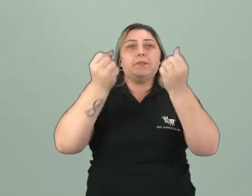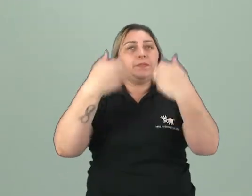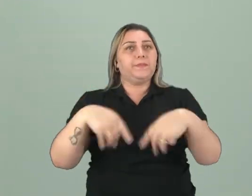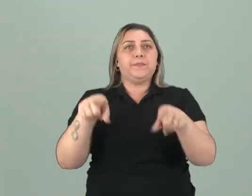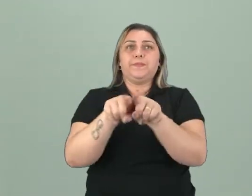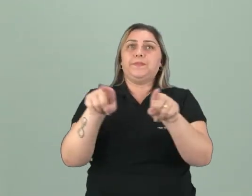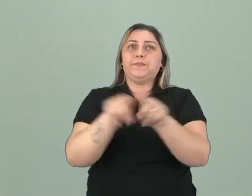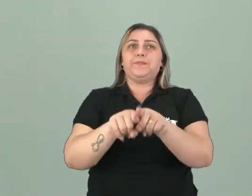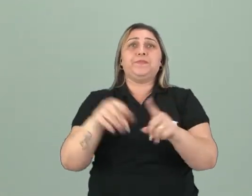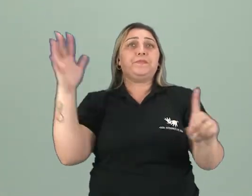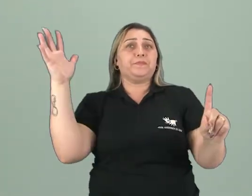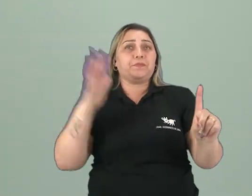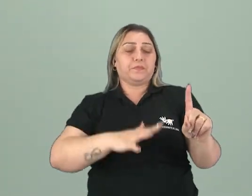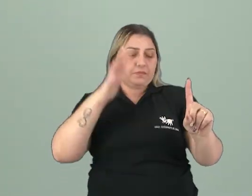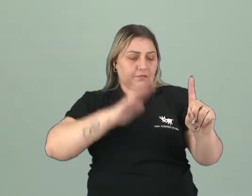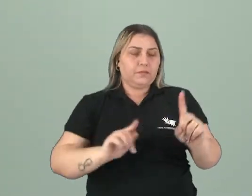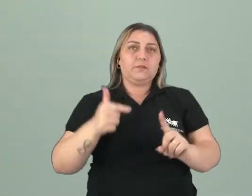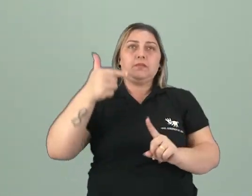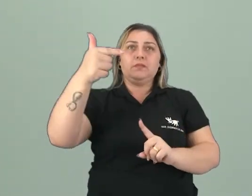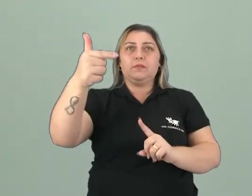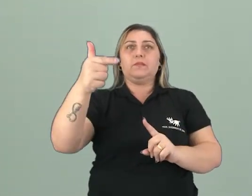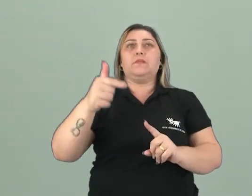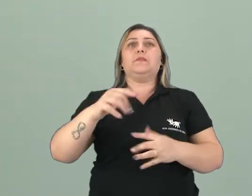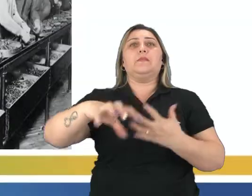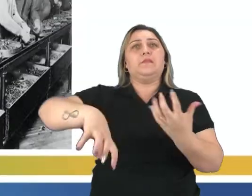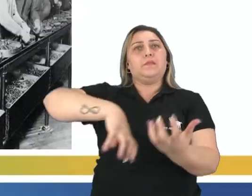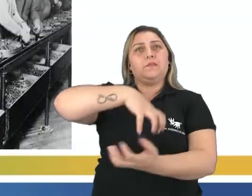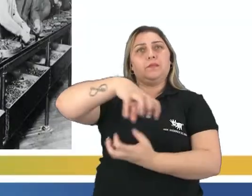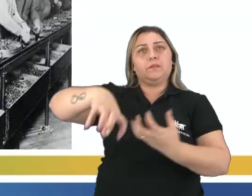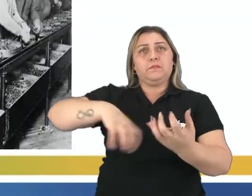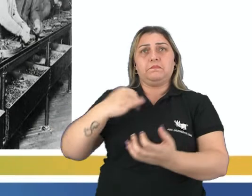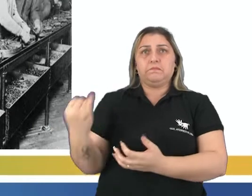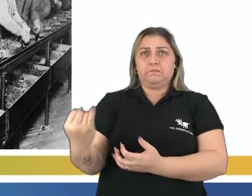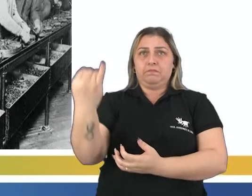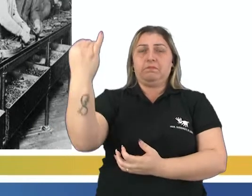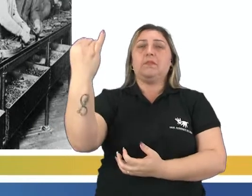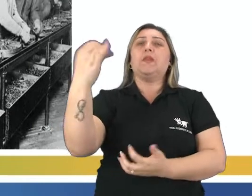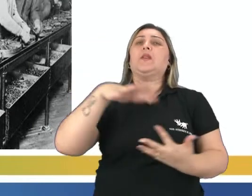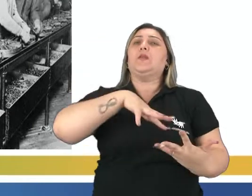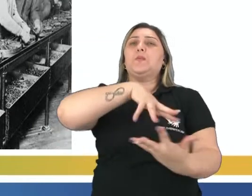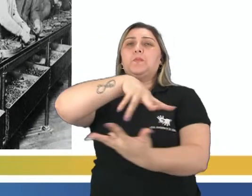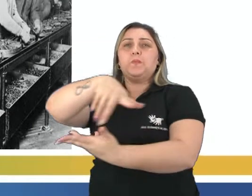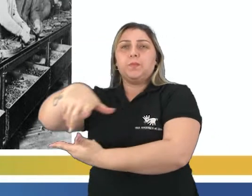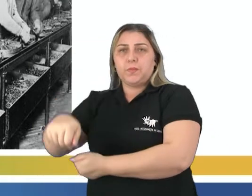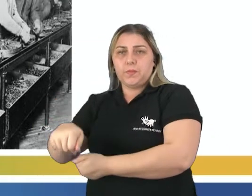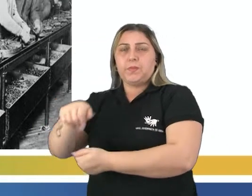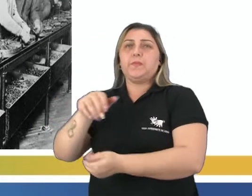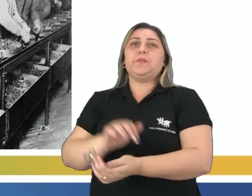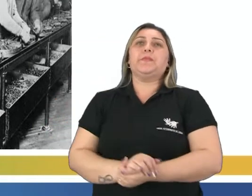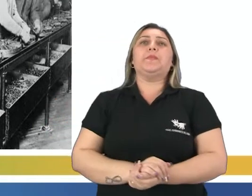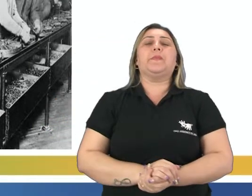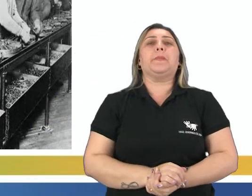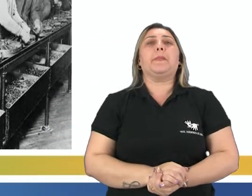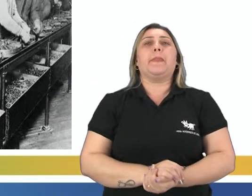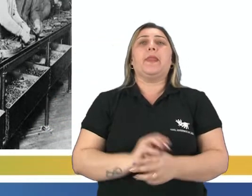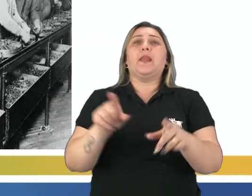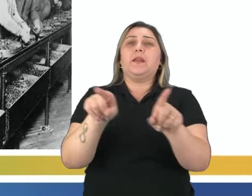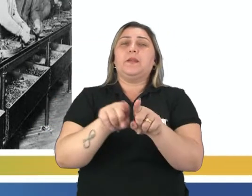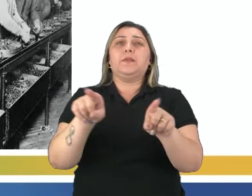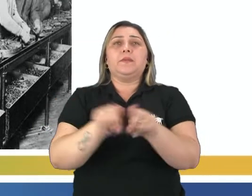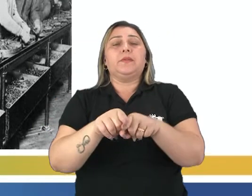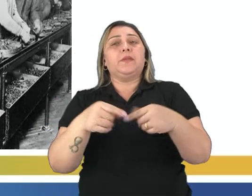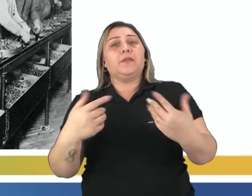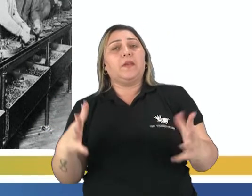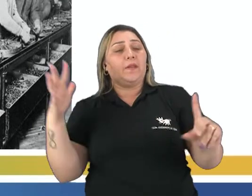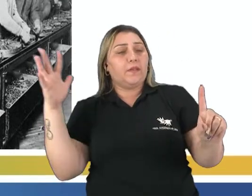debateu, e influenciou outras revoluções importantes no cenário mundial. Então, além de tudo isso,